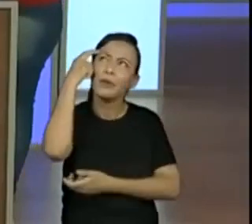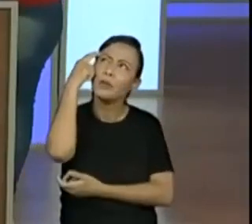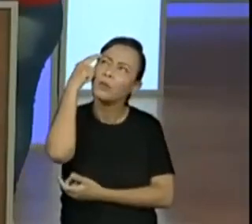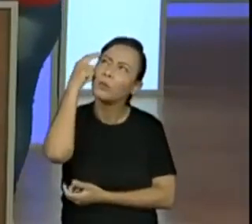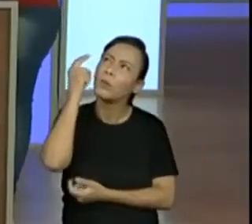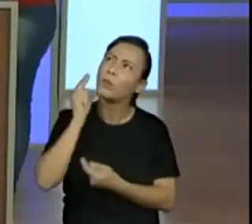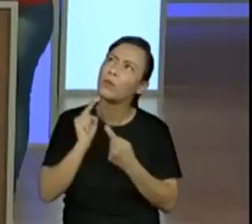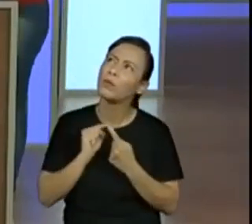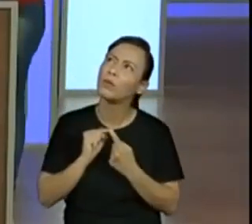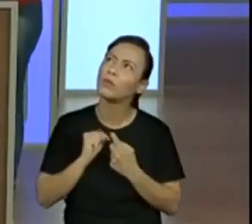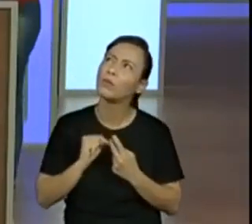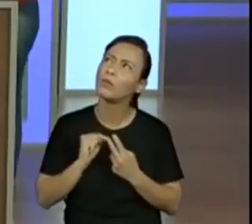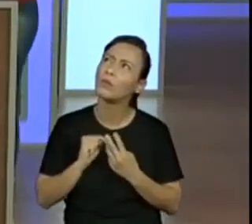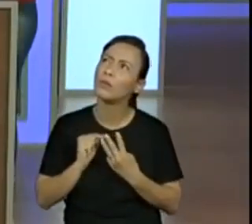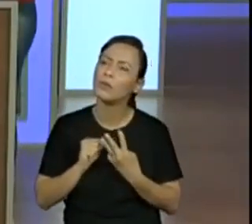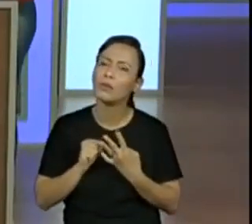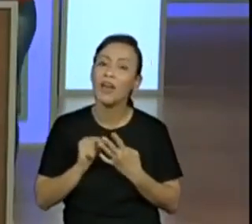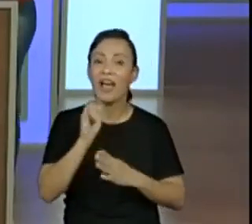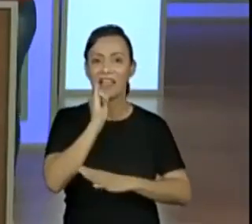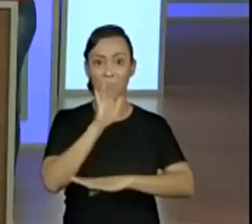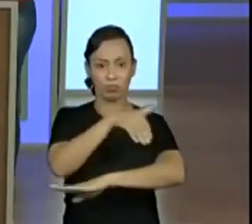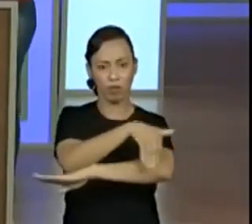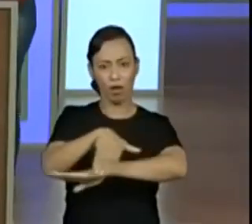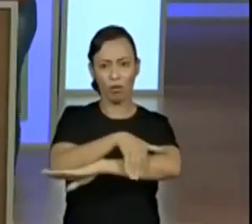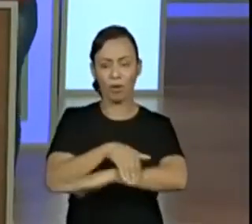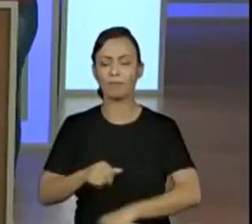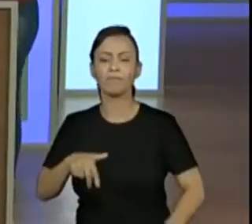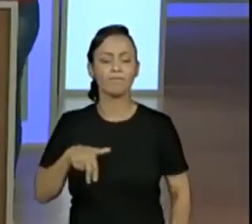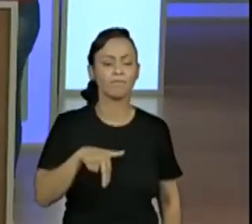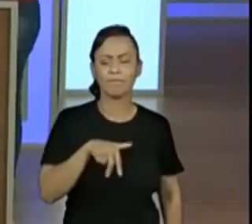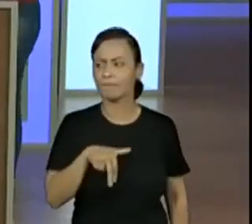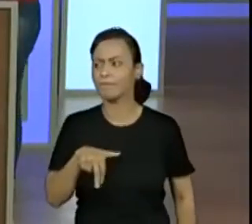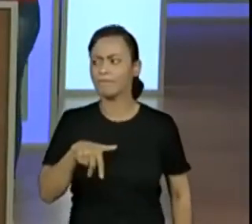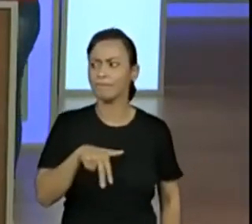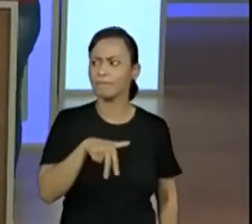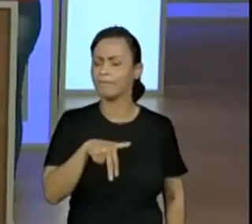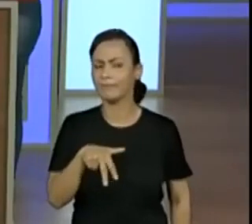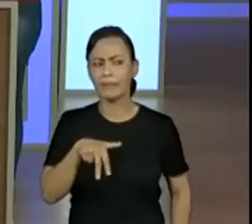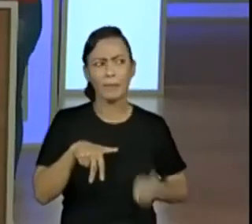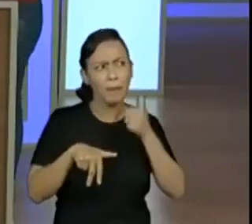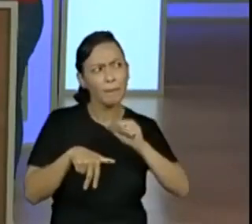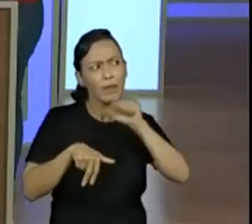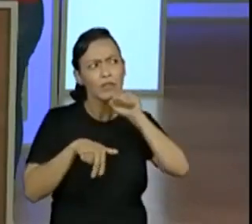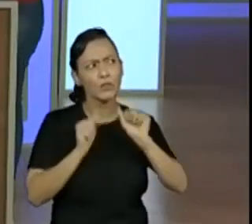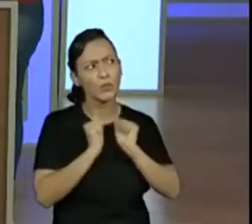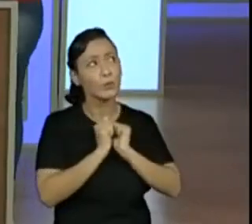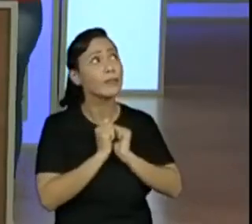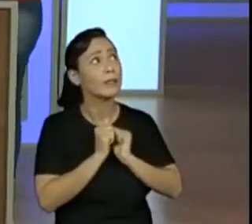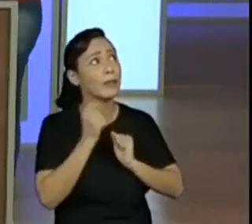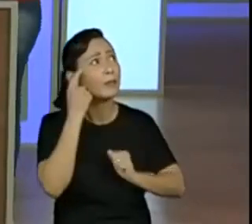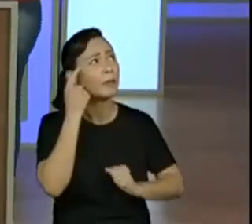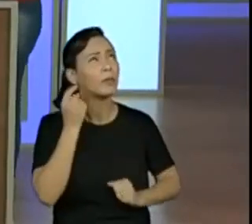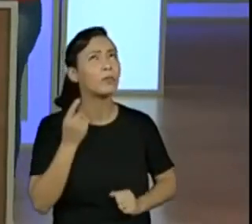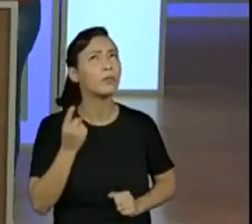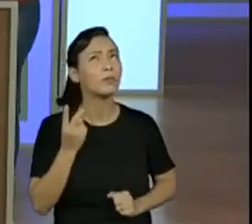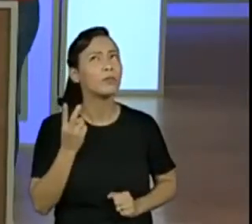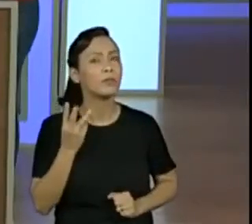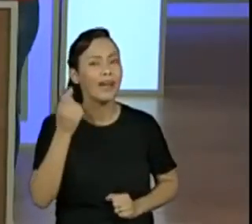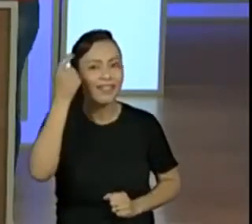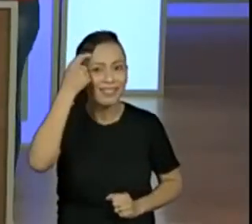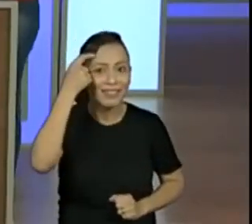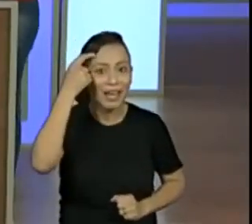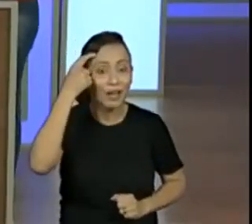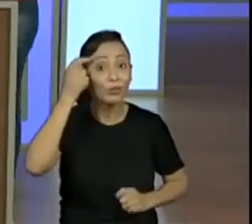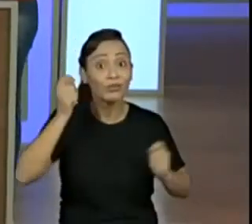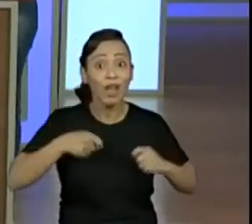porque muitos momentos, às vezes, na rua, você tem que fazer uma conta aí com a sua mamãe e tudo. E não tem um papel, uma caneta, não vai pegar o celular,